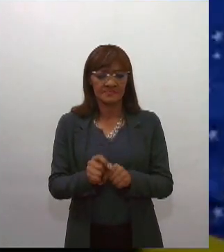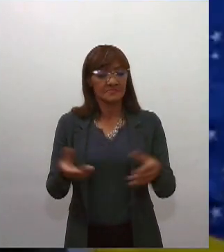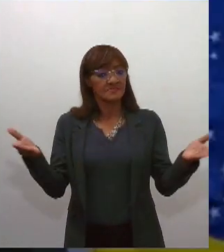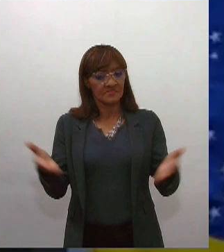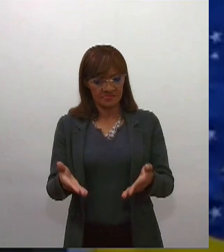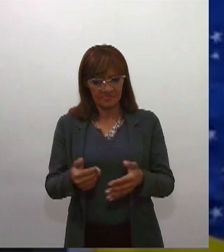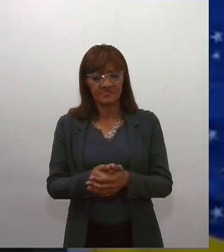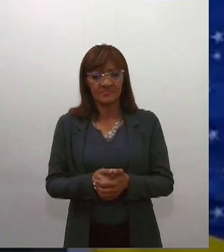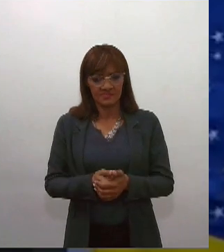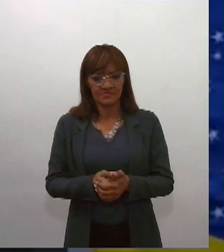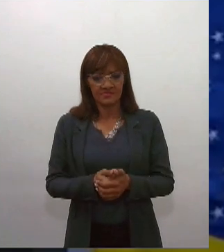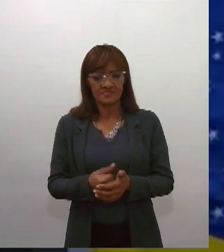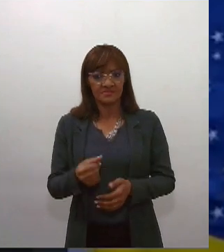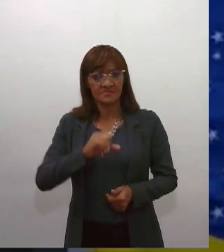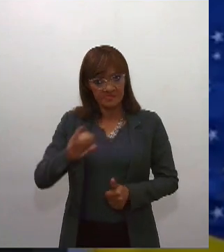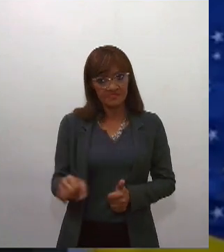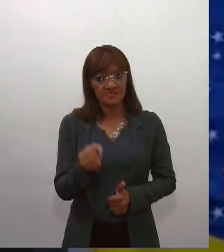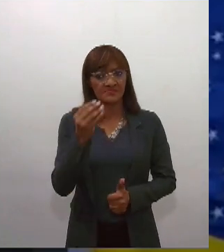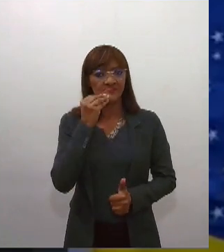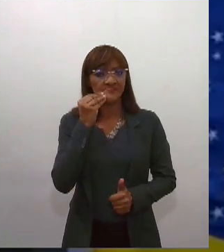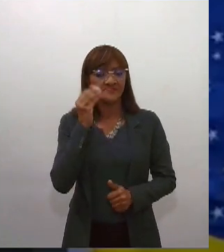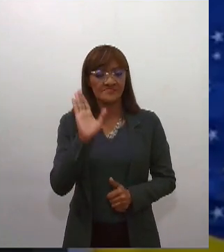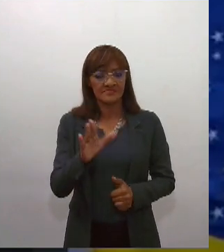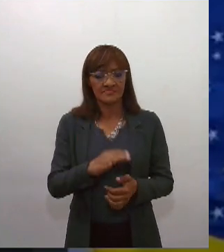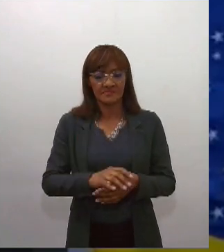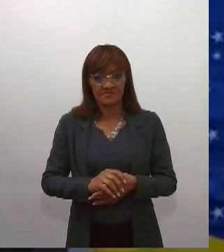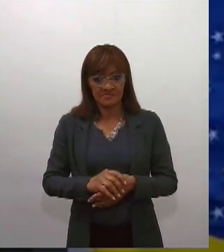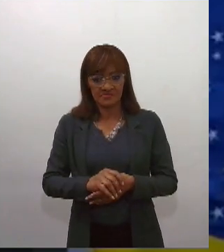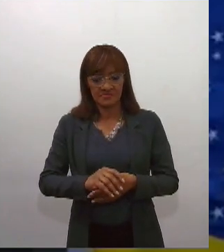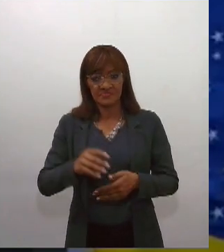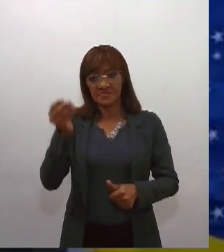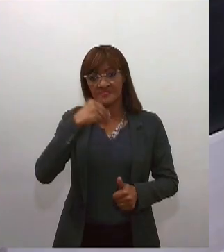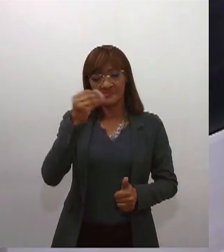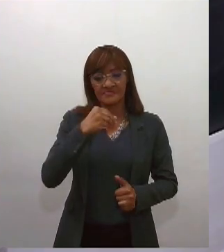oportunidade de fragilizar a democracia.